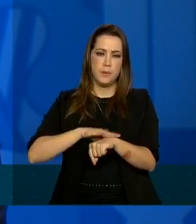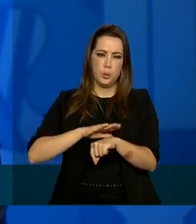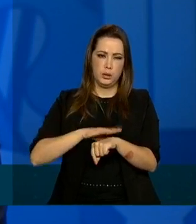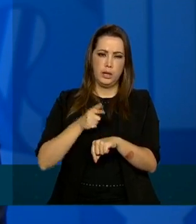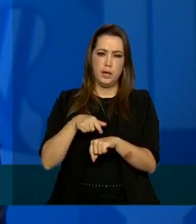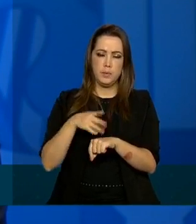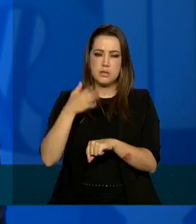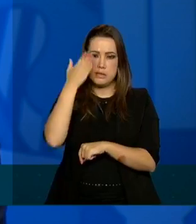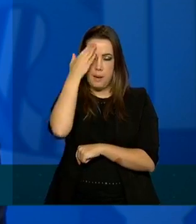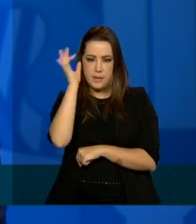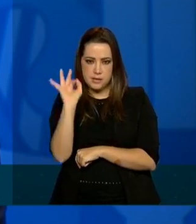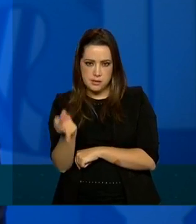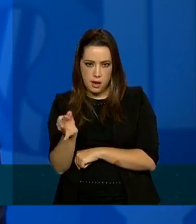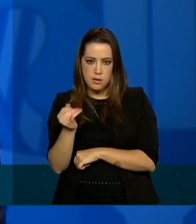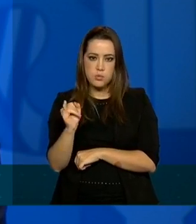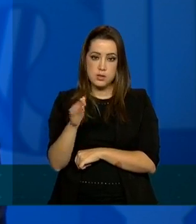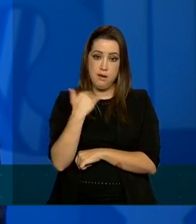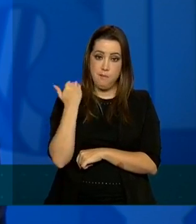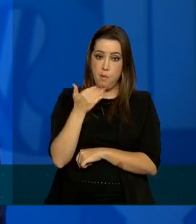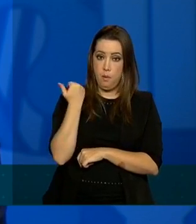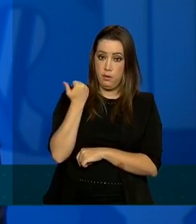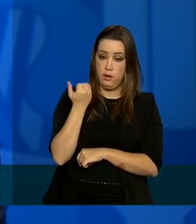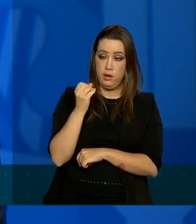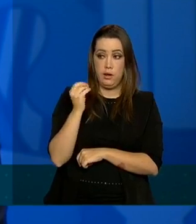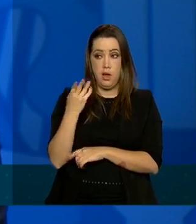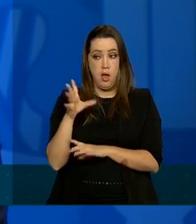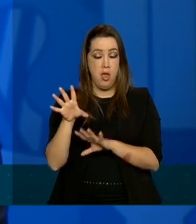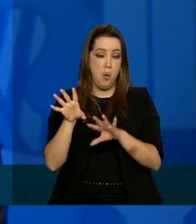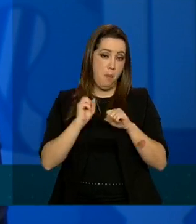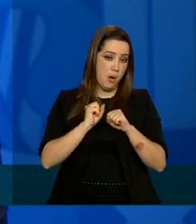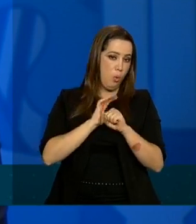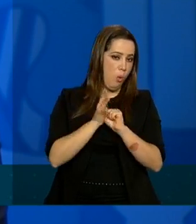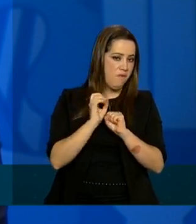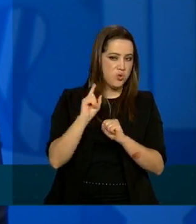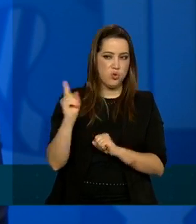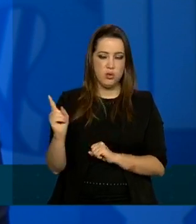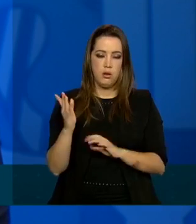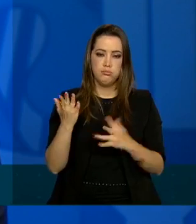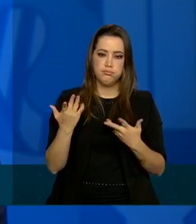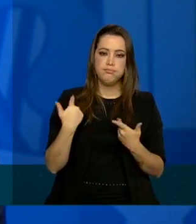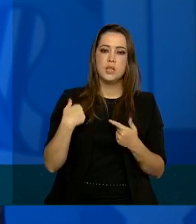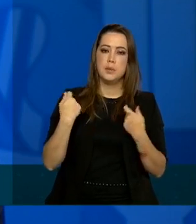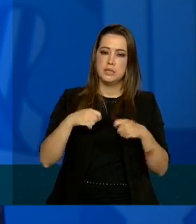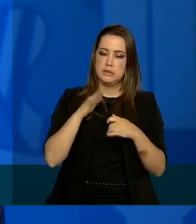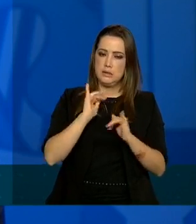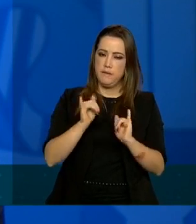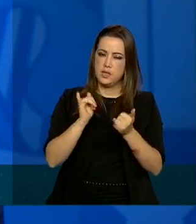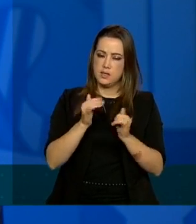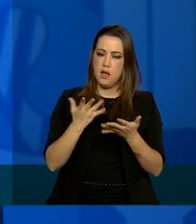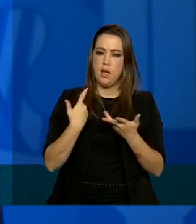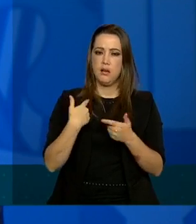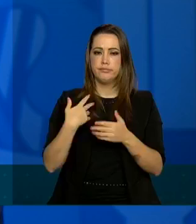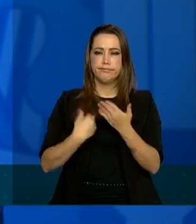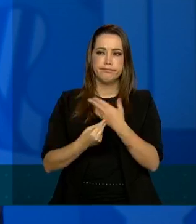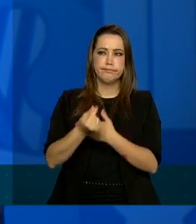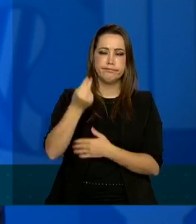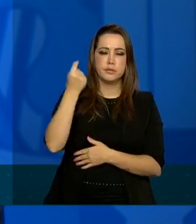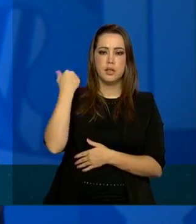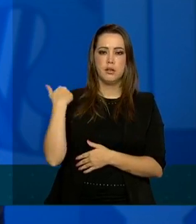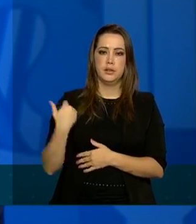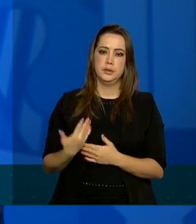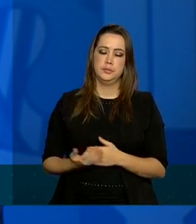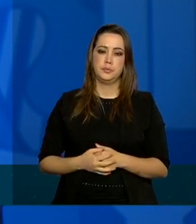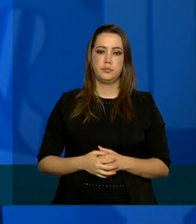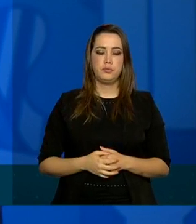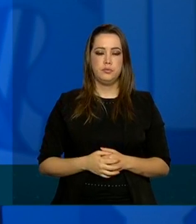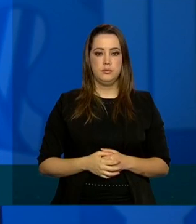confirmação o registro e confirmação do óbito por covid eles ainda têm sido registrados de forma retrospectiva ao longo do